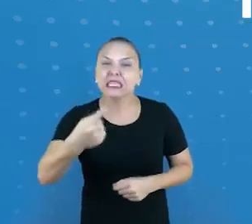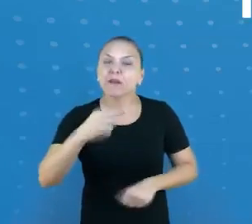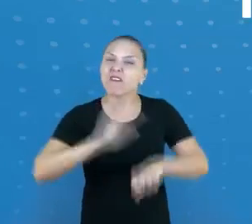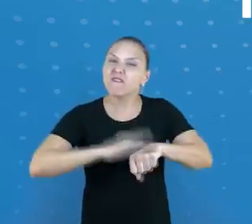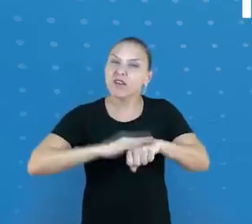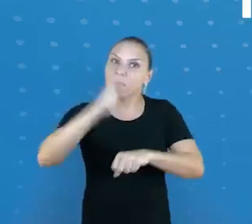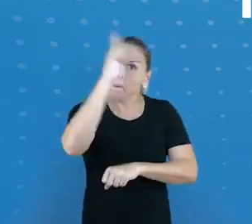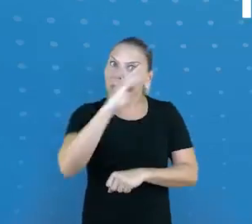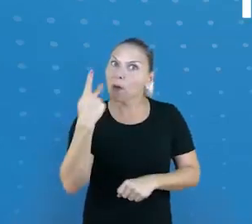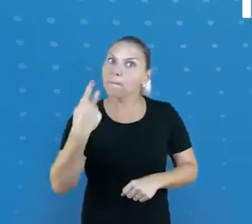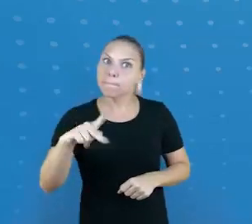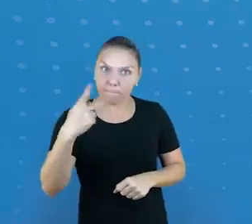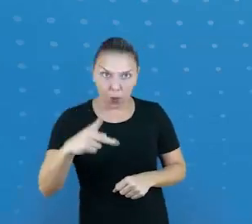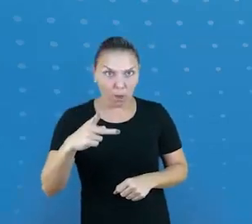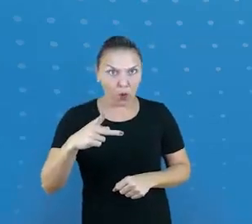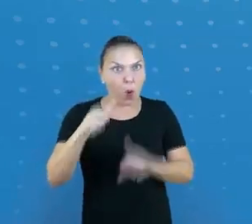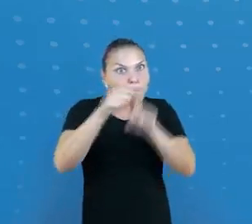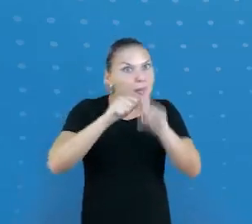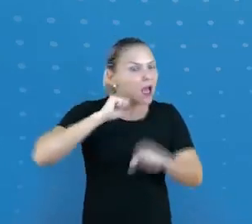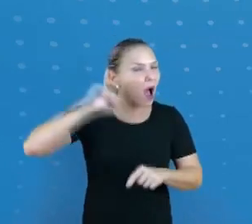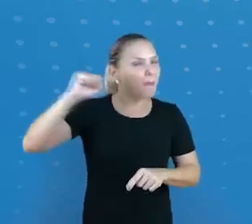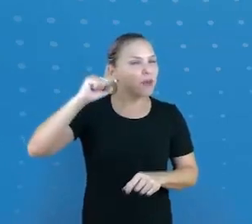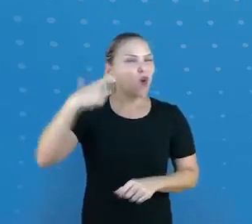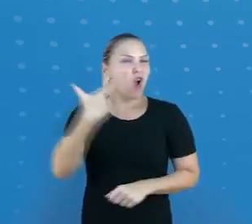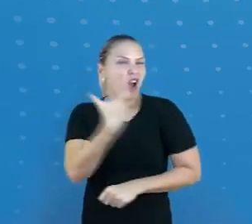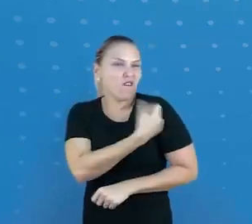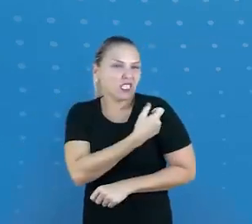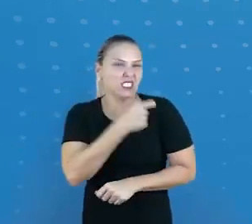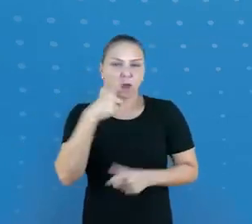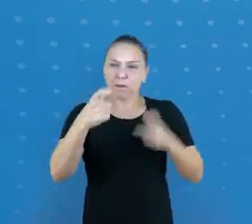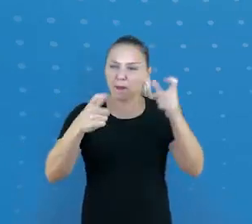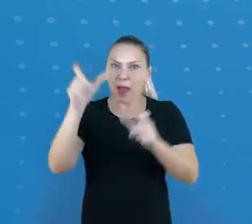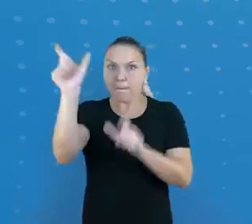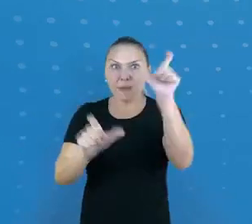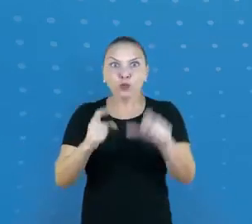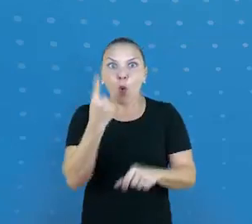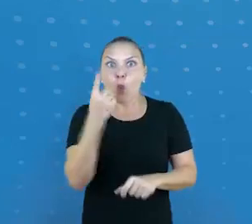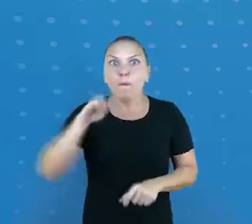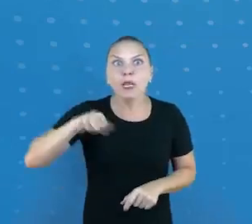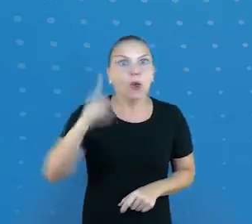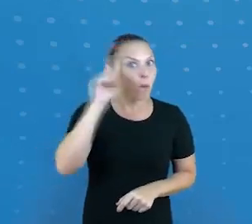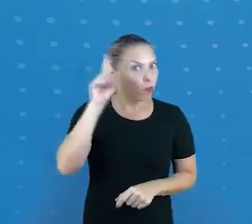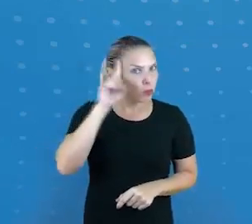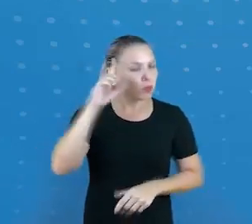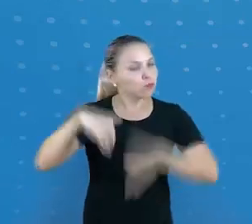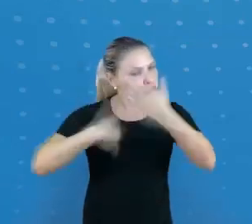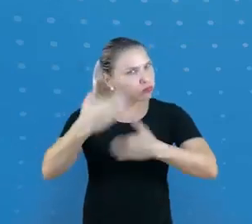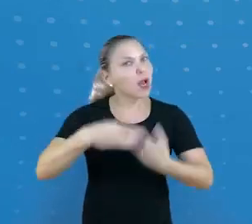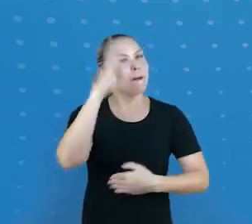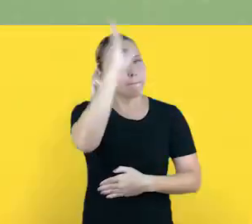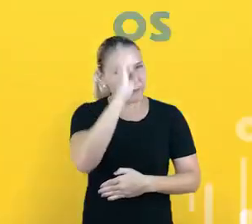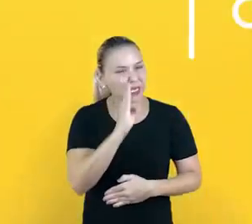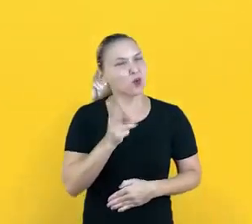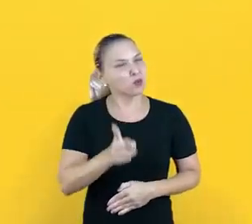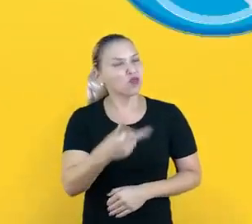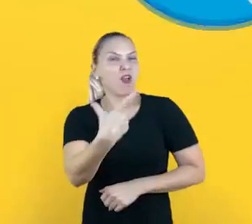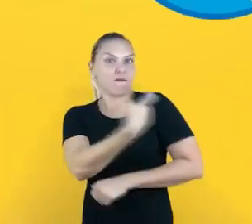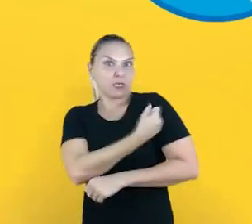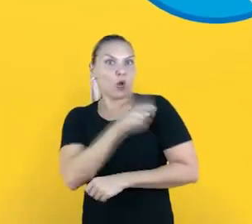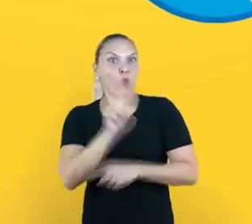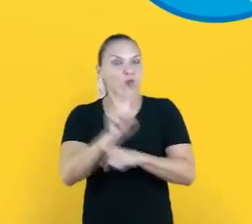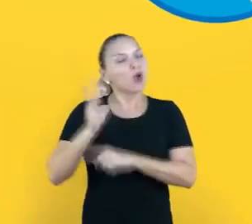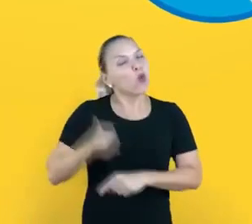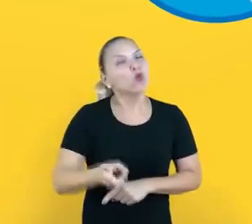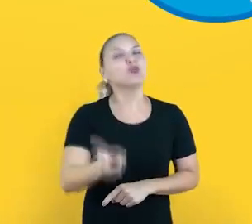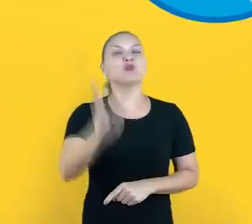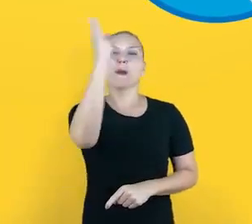Brasil nas instalações da Fiocruz. Em abril, a previsão é vacinar mais de 1 milhão de pessoas por dia. O Brasil segue em frente com a vacinação. Enquanto isso,